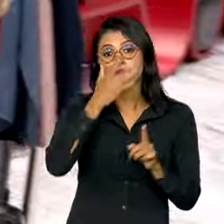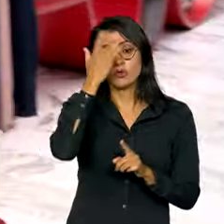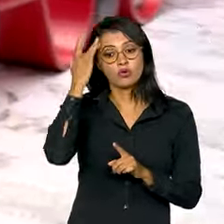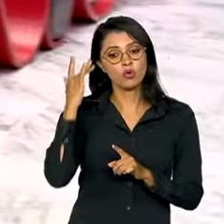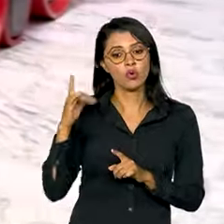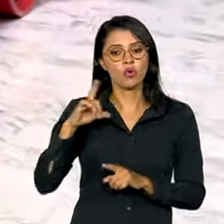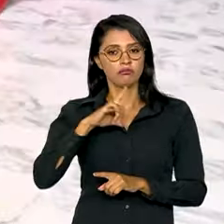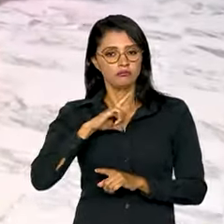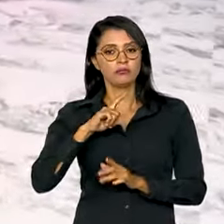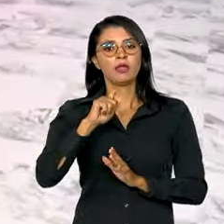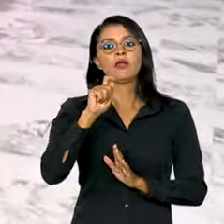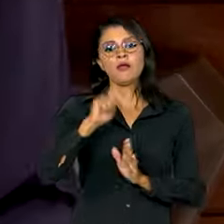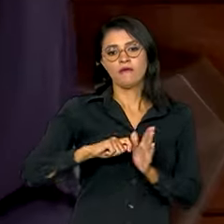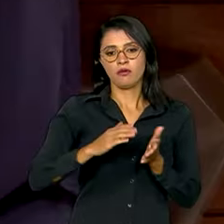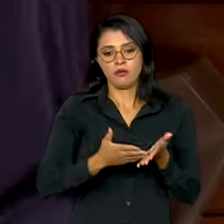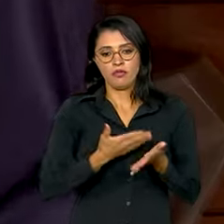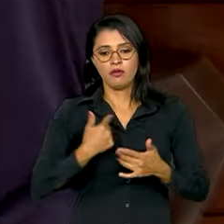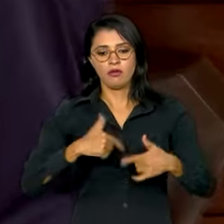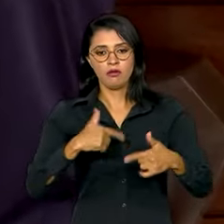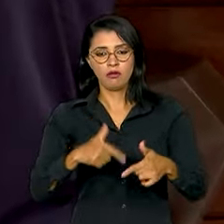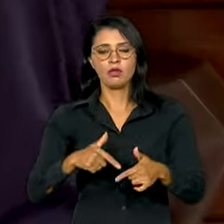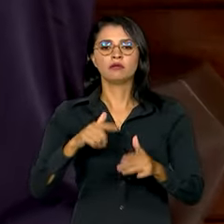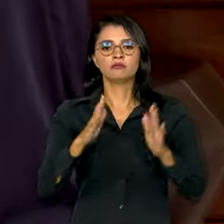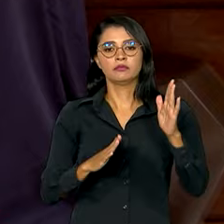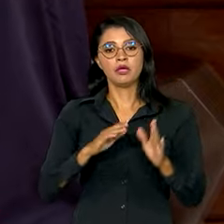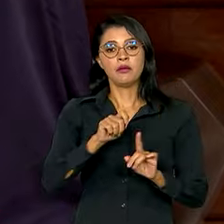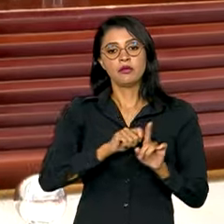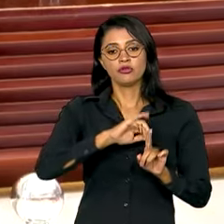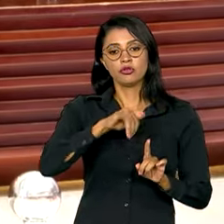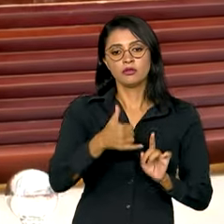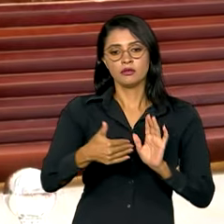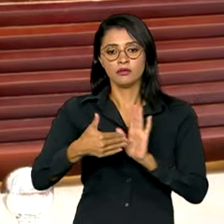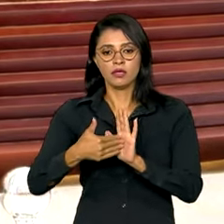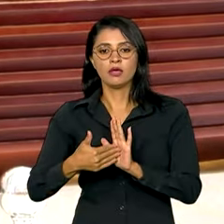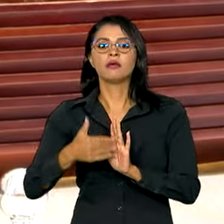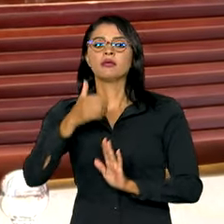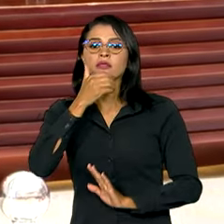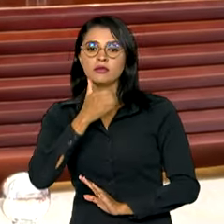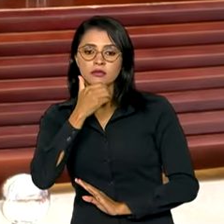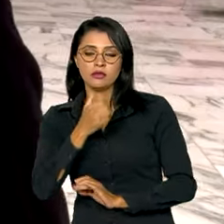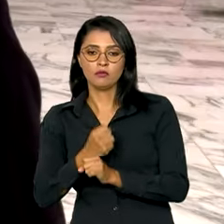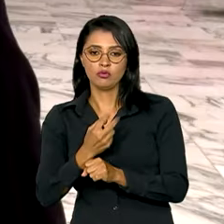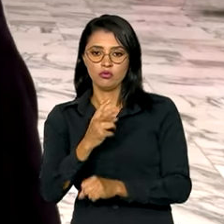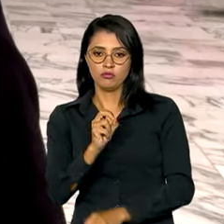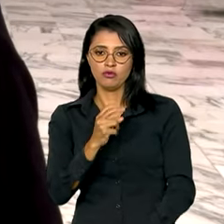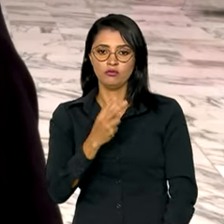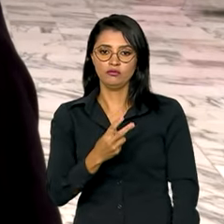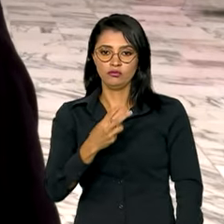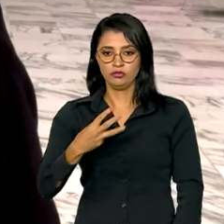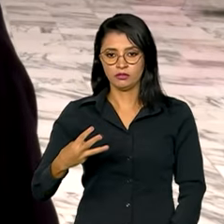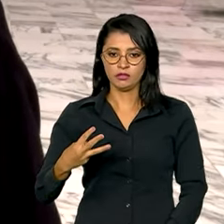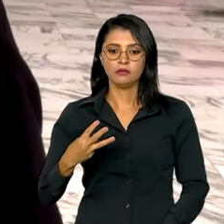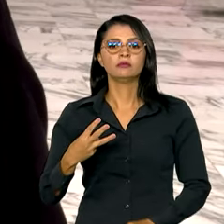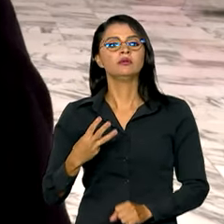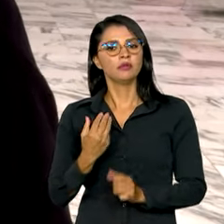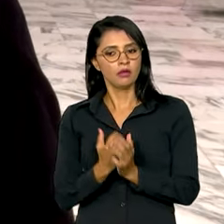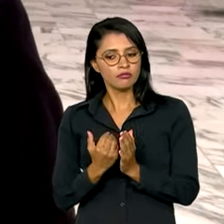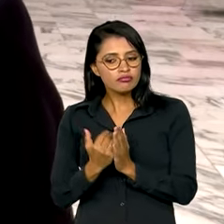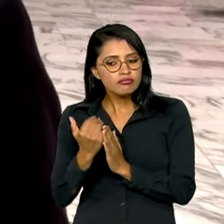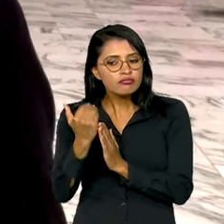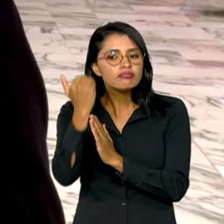tiveram a carteira assinada entre janeiro e dezembro de 2023. Tem crescido